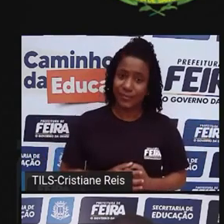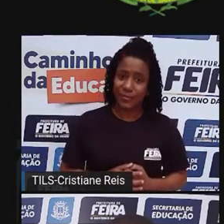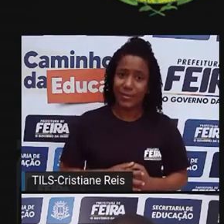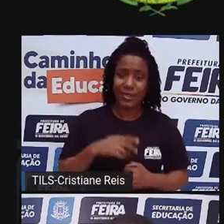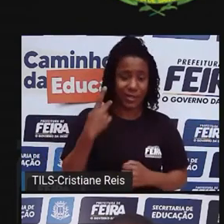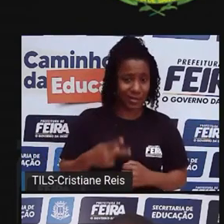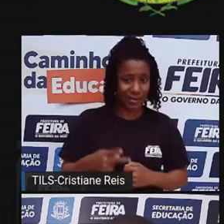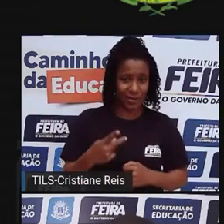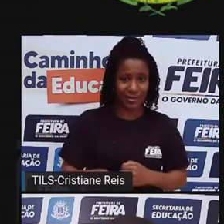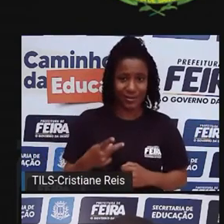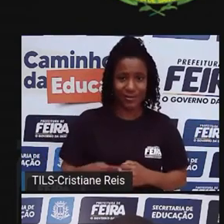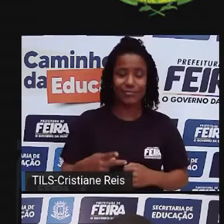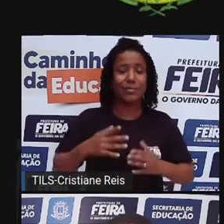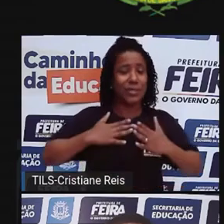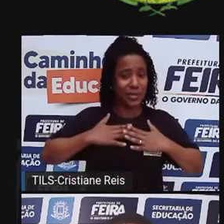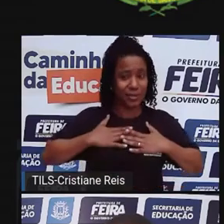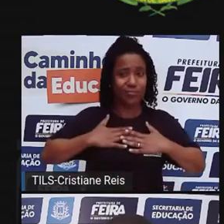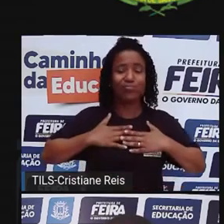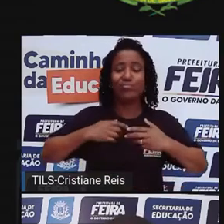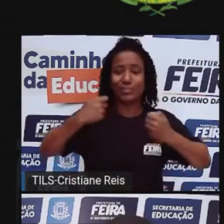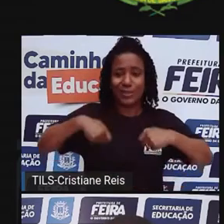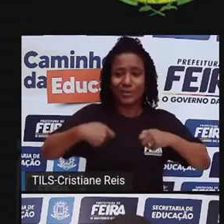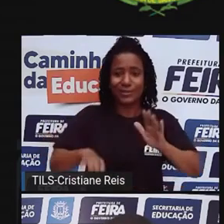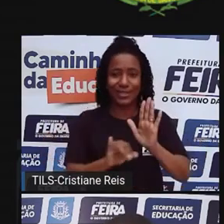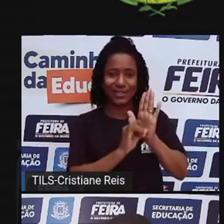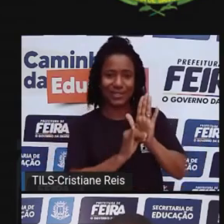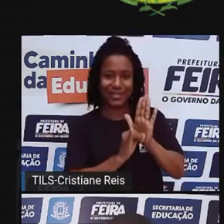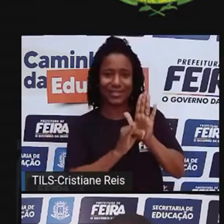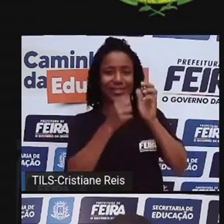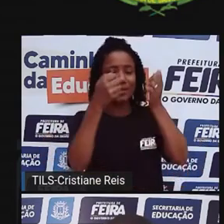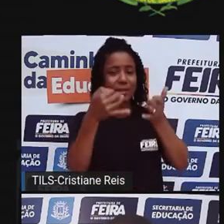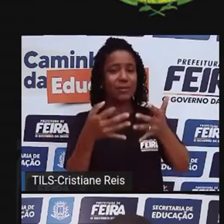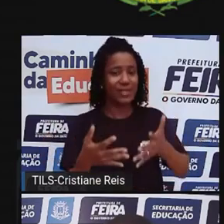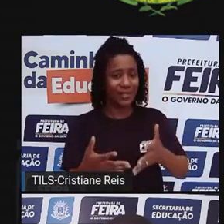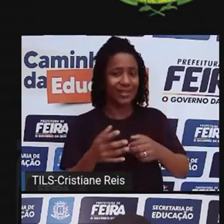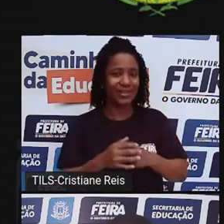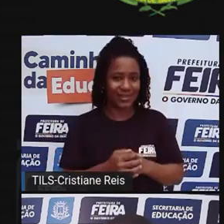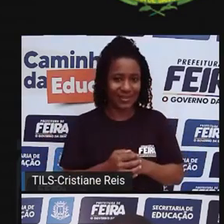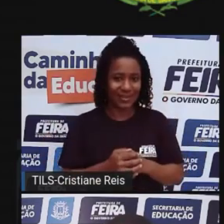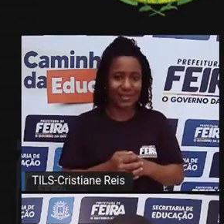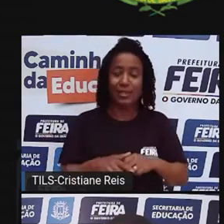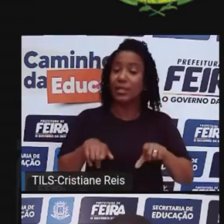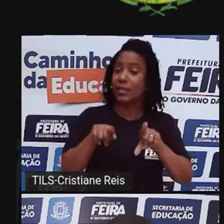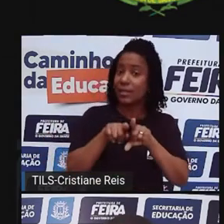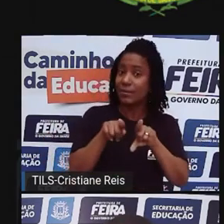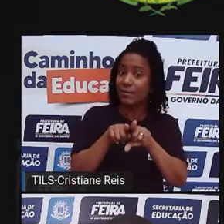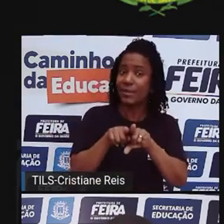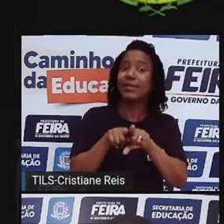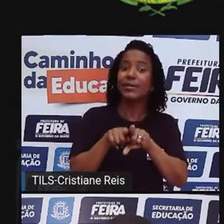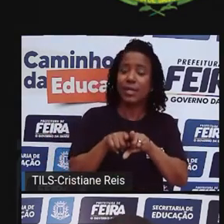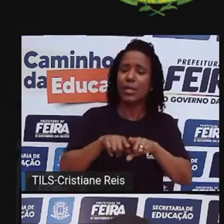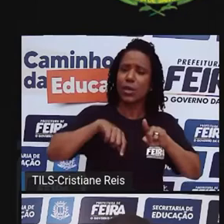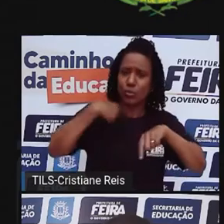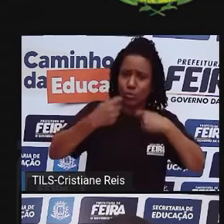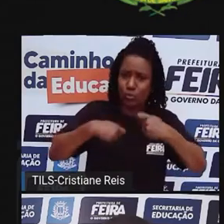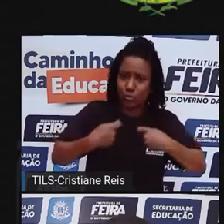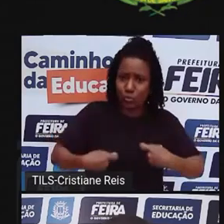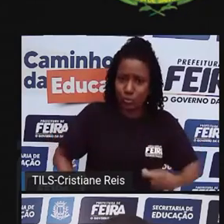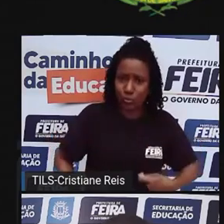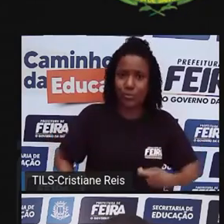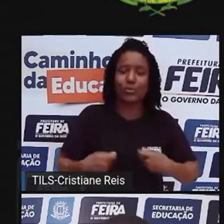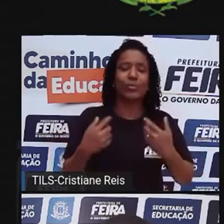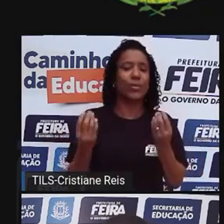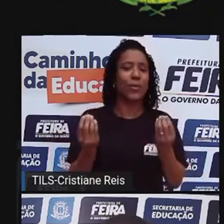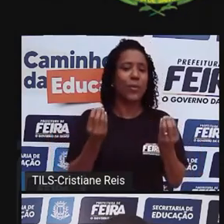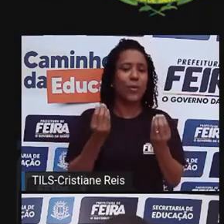preciso falar de mim, preciso me entender. E todo esse processo de olhar para a minha própria constituição, do que eu sou, de como eu olho para o